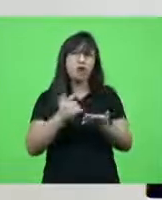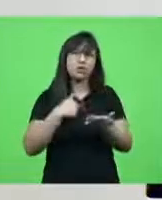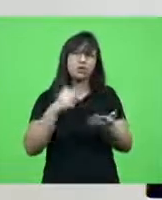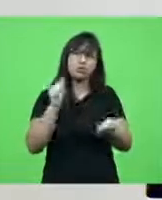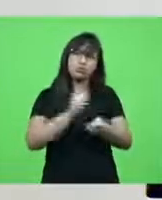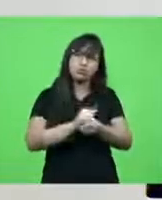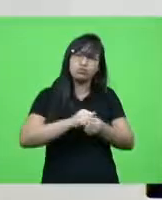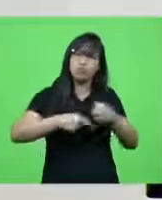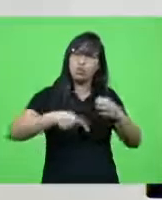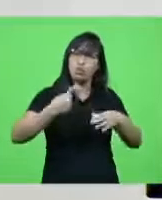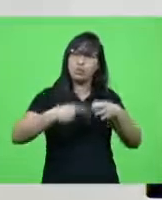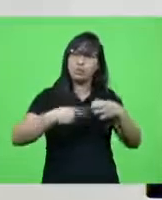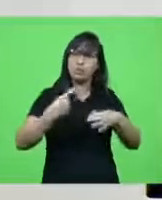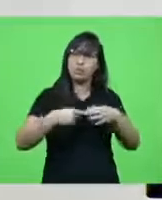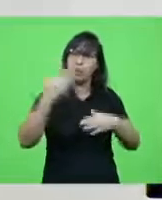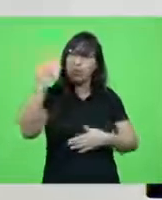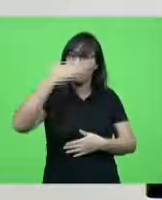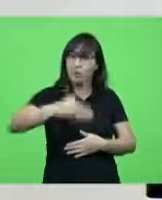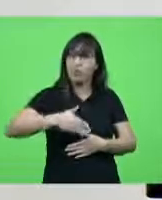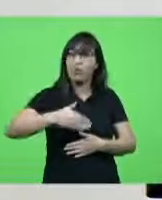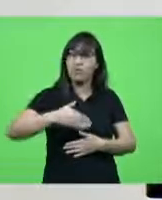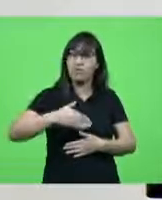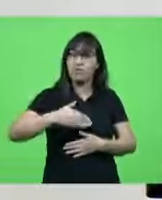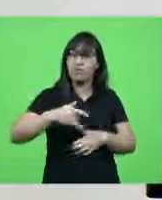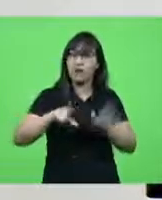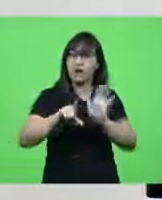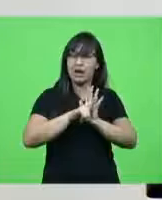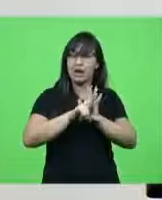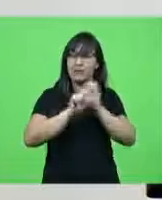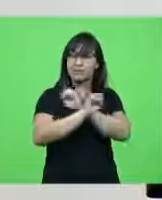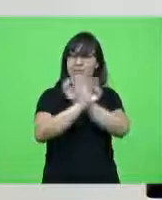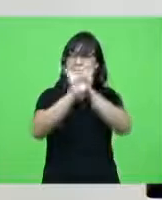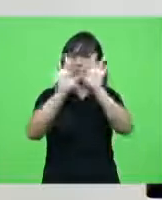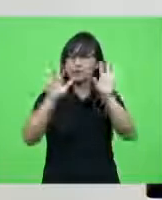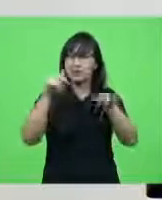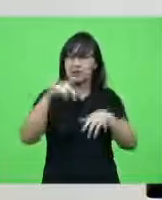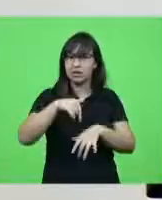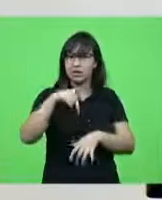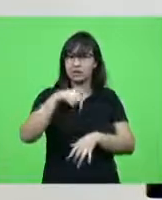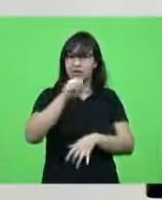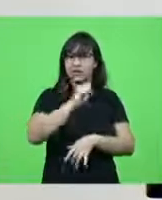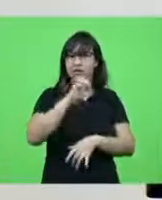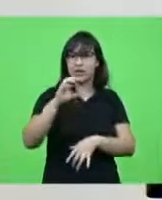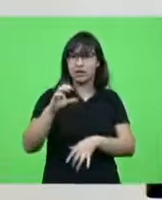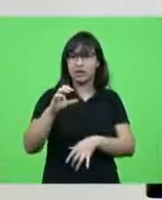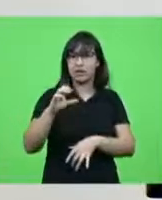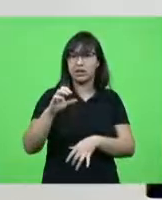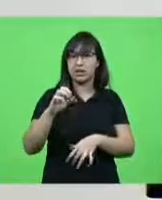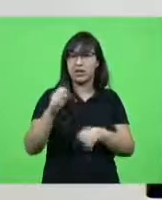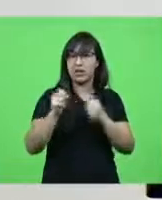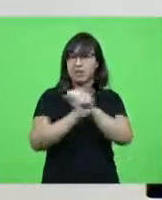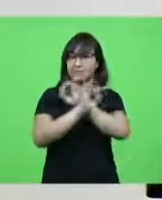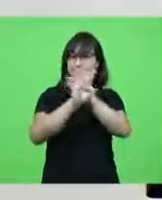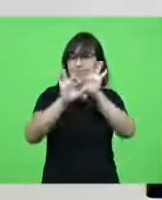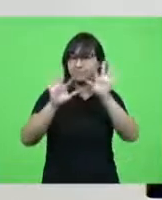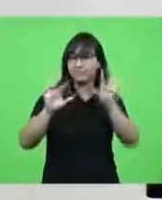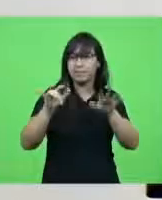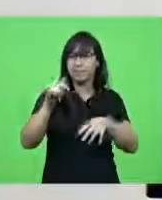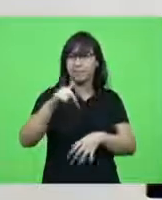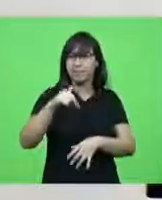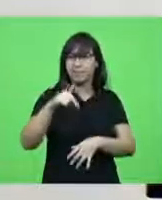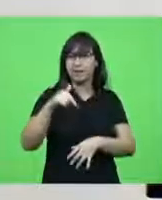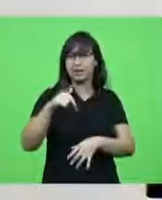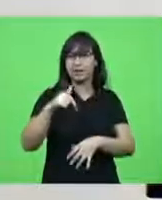comissões para aprovarmos uma lei que altera a lei da transparência de Santa Catarina ter transparência no processo da vacinação